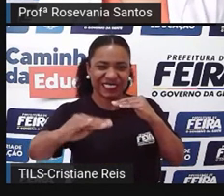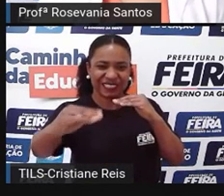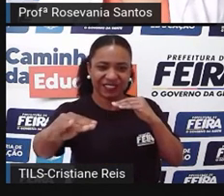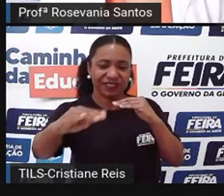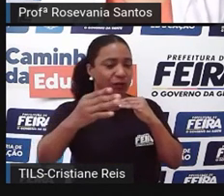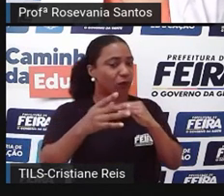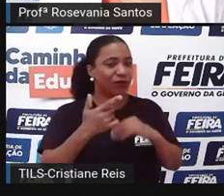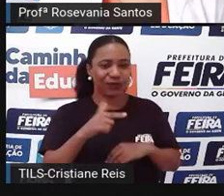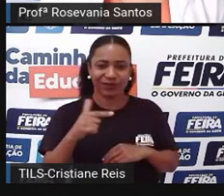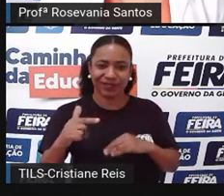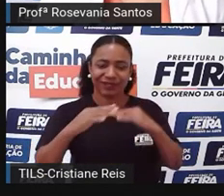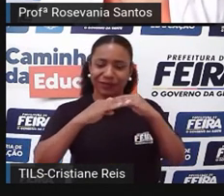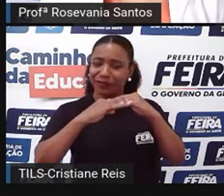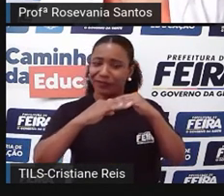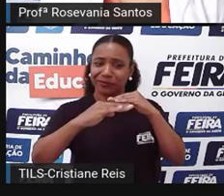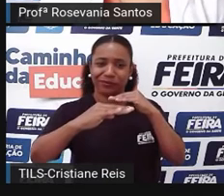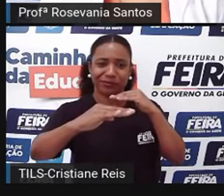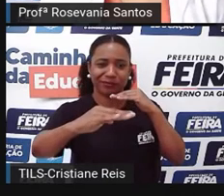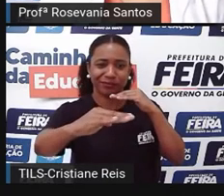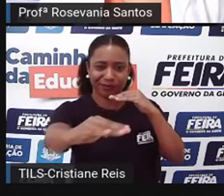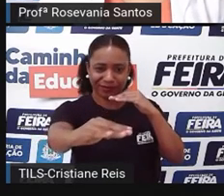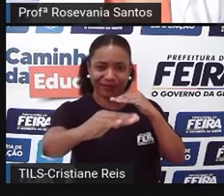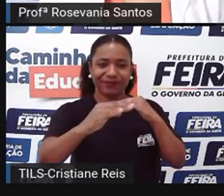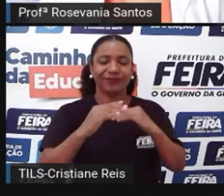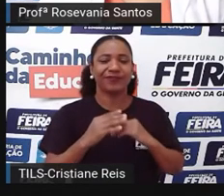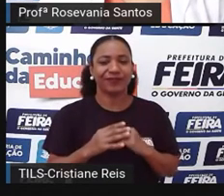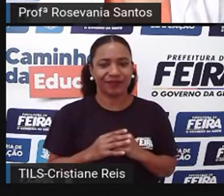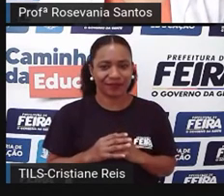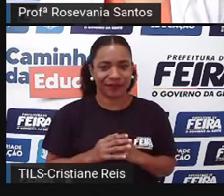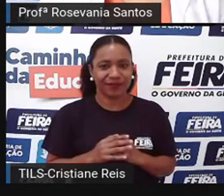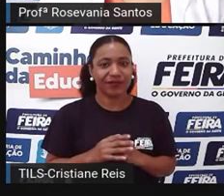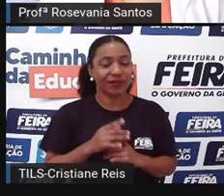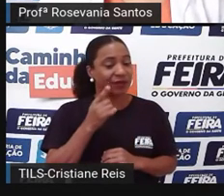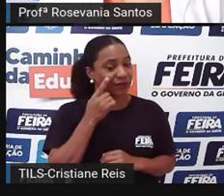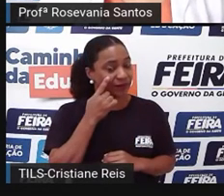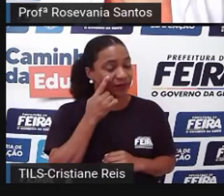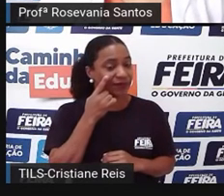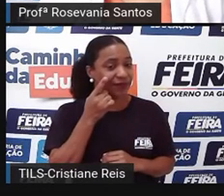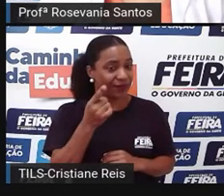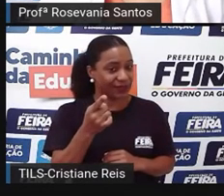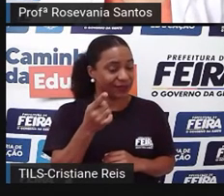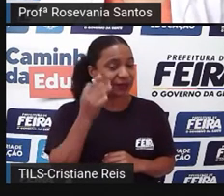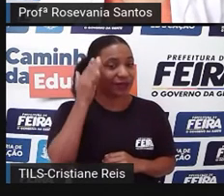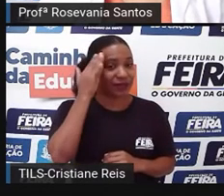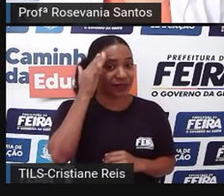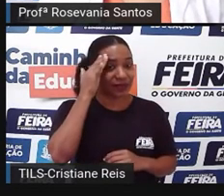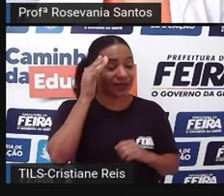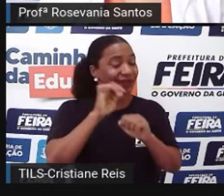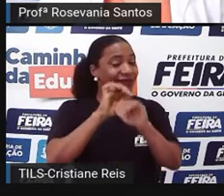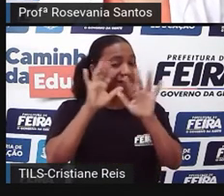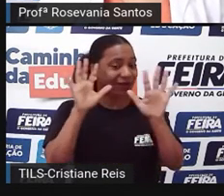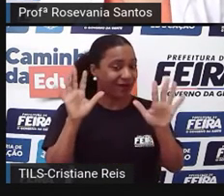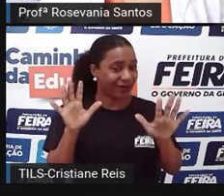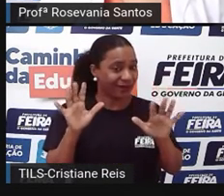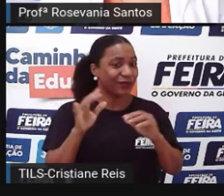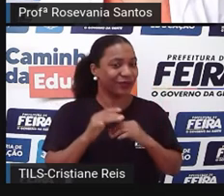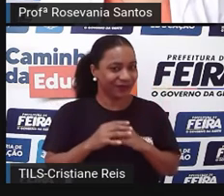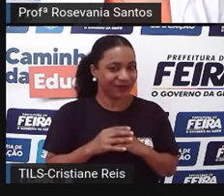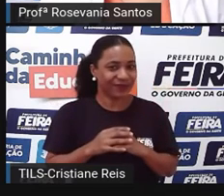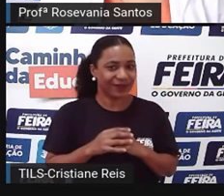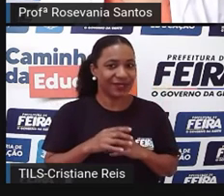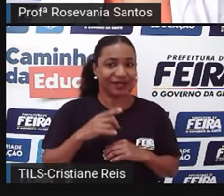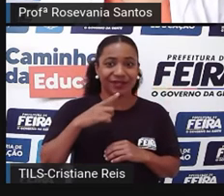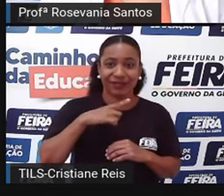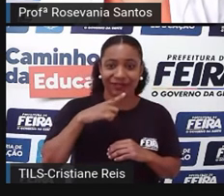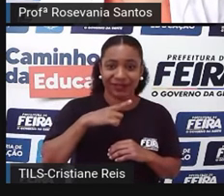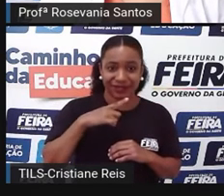baixos, e elas são relativamente planas. Mas, aqui, está dizendo, gente, só para a gente chamar a atenção, que elas são, né, uma